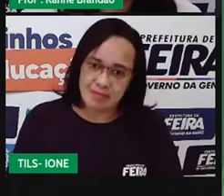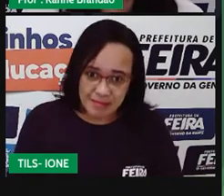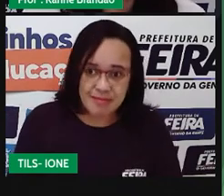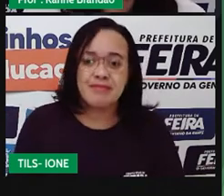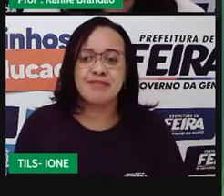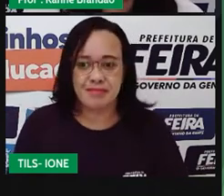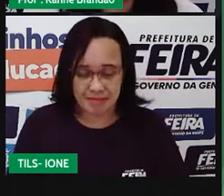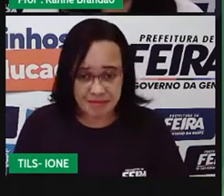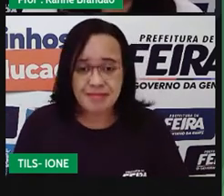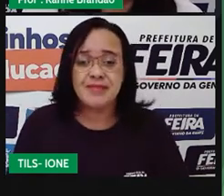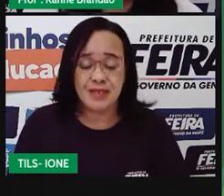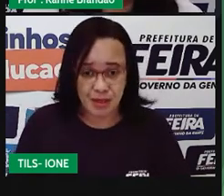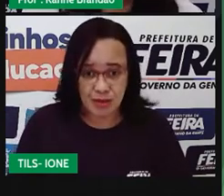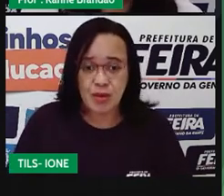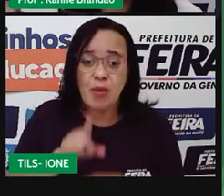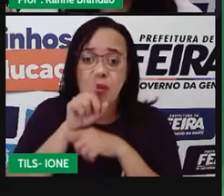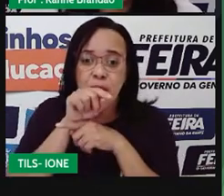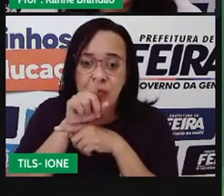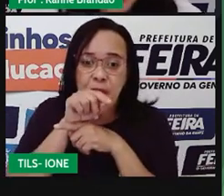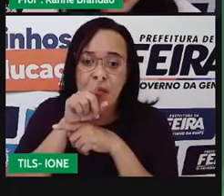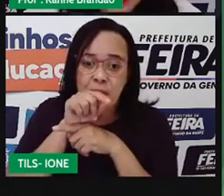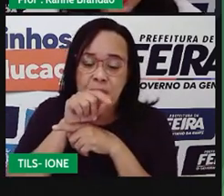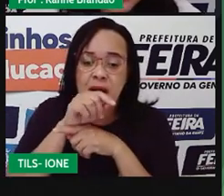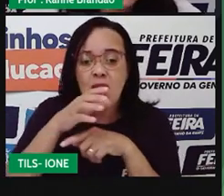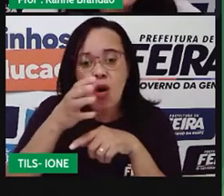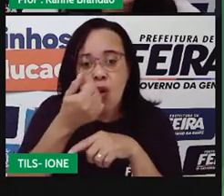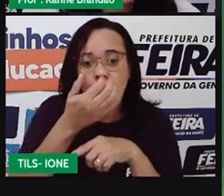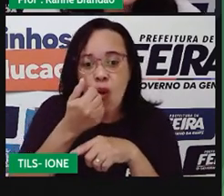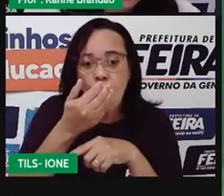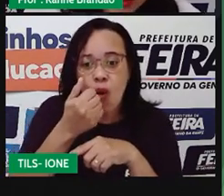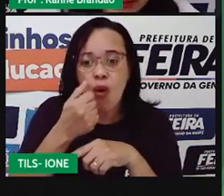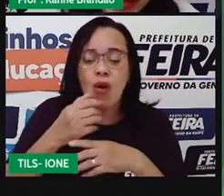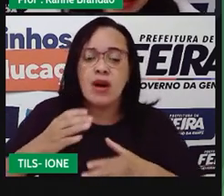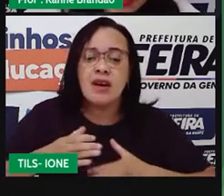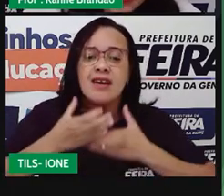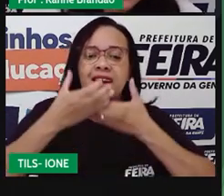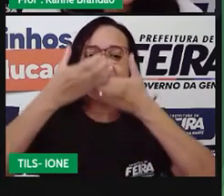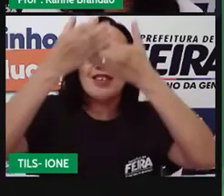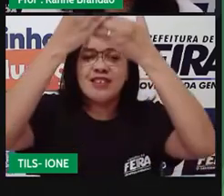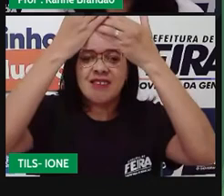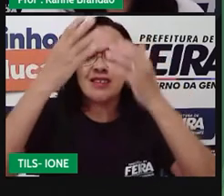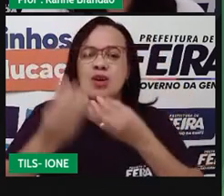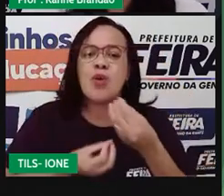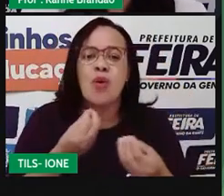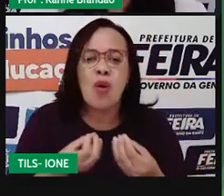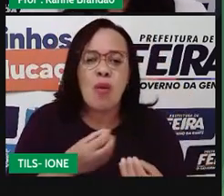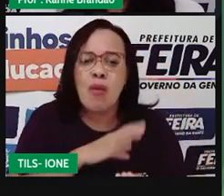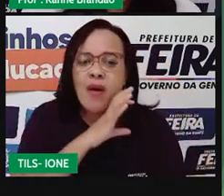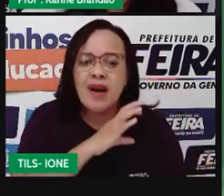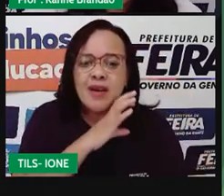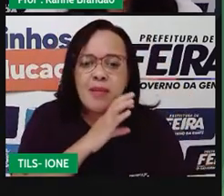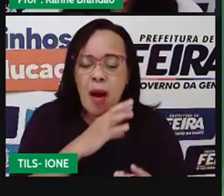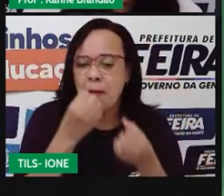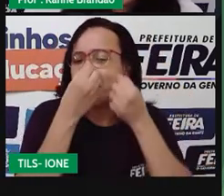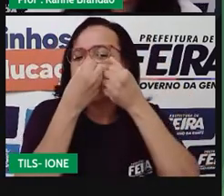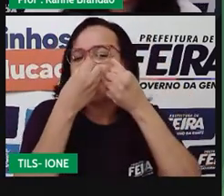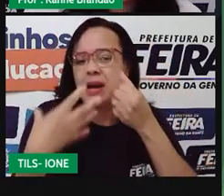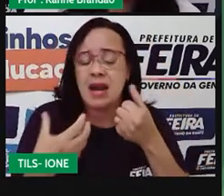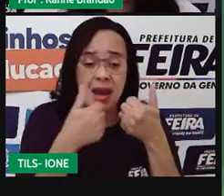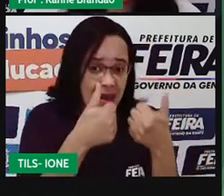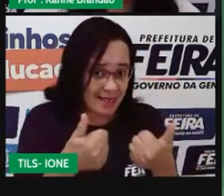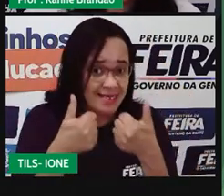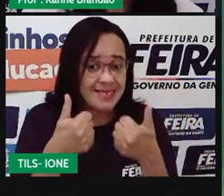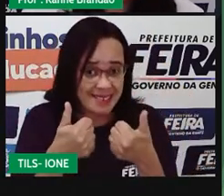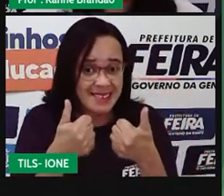peixes estão se alimentando, desculpa. E os pássaros estão se alimentando também. Então, estão ganhando o alimento,